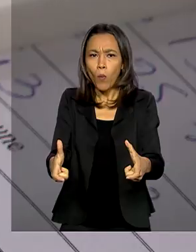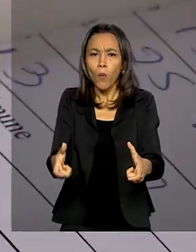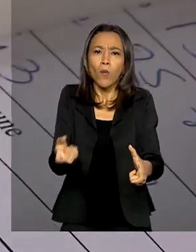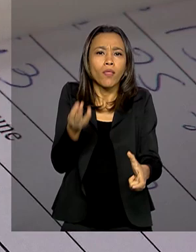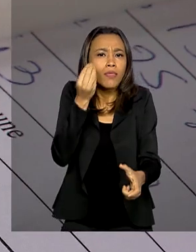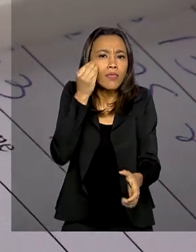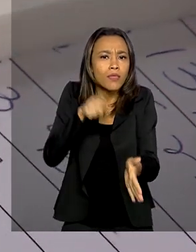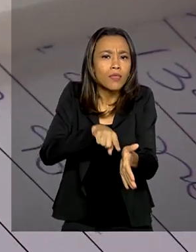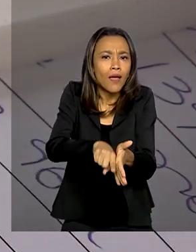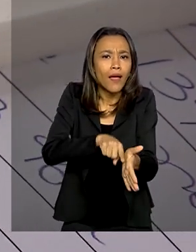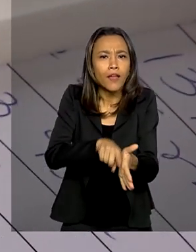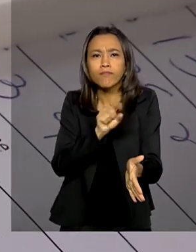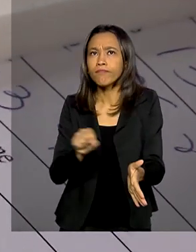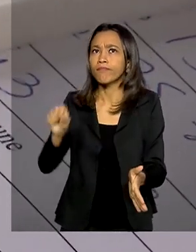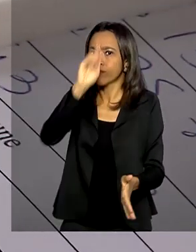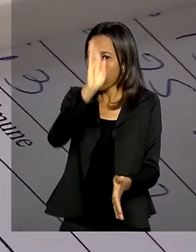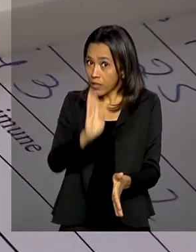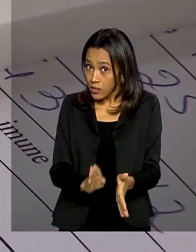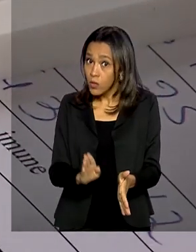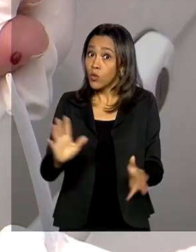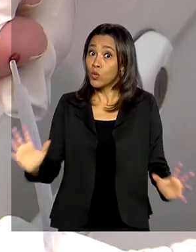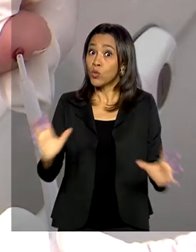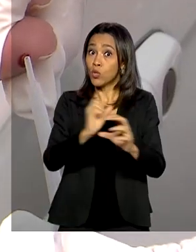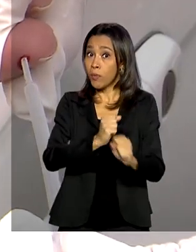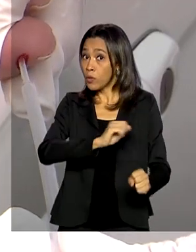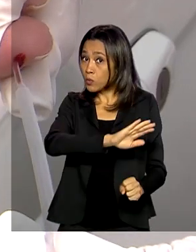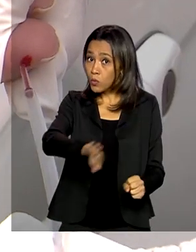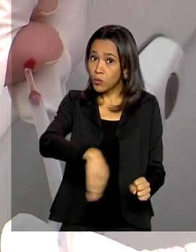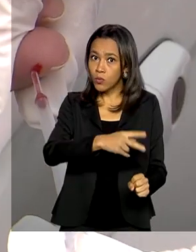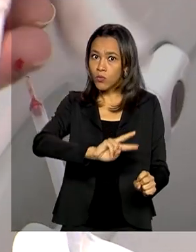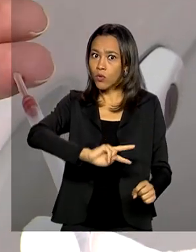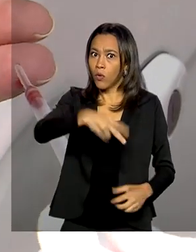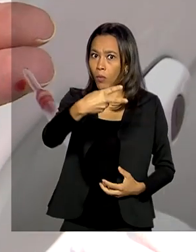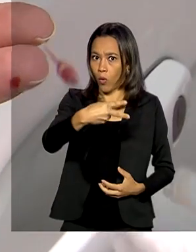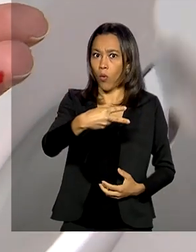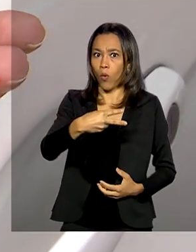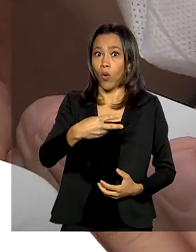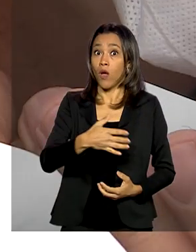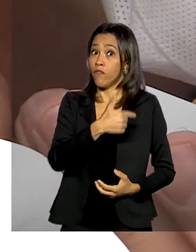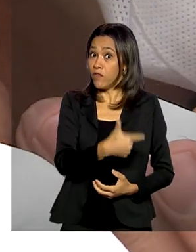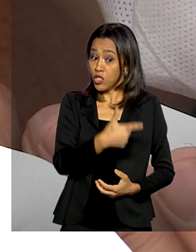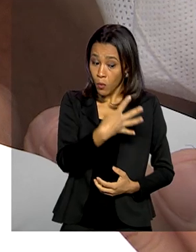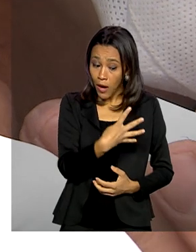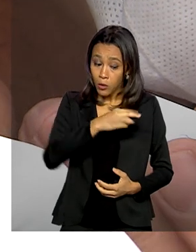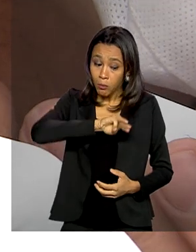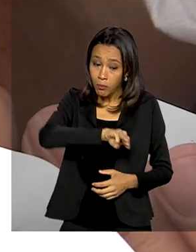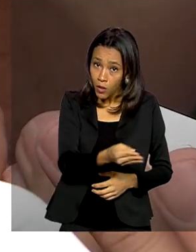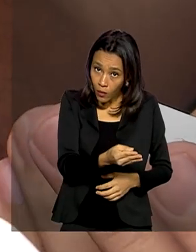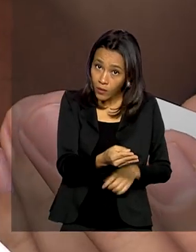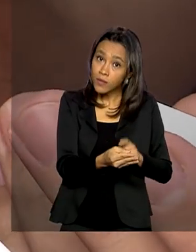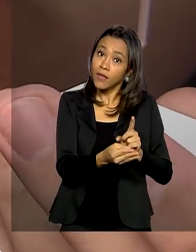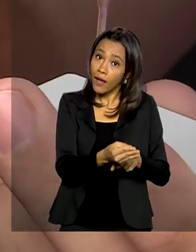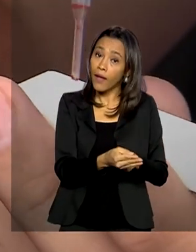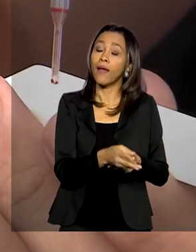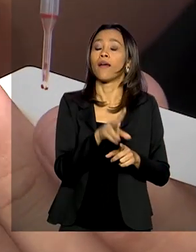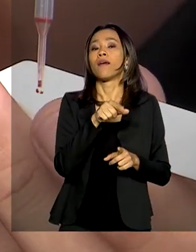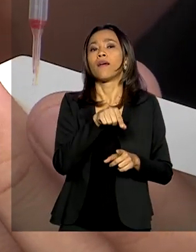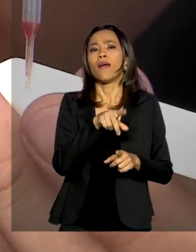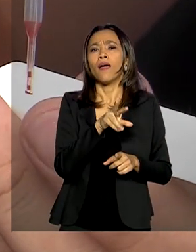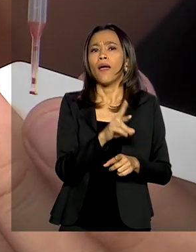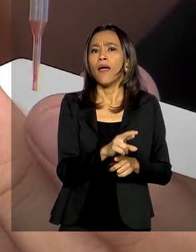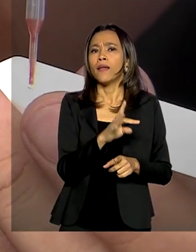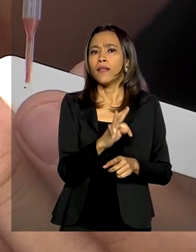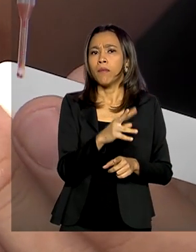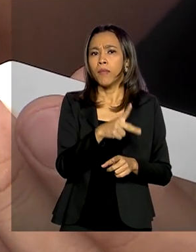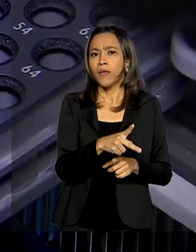nacional. Assim, a previsão do número total de testes quase dobrou. 24 milhões são testes RT-PCR, feitos